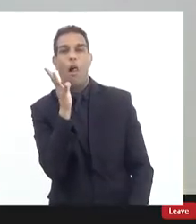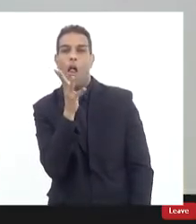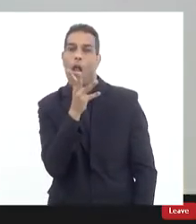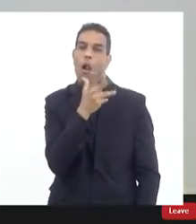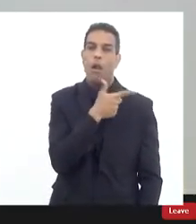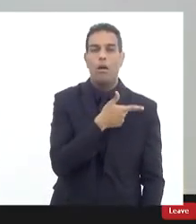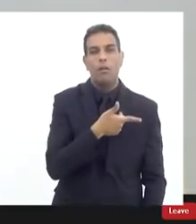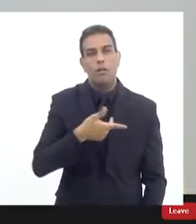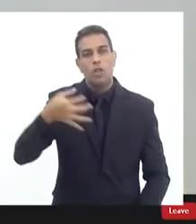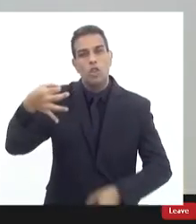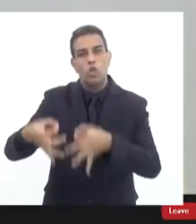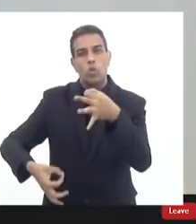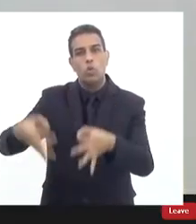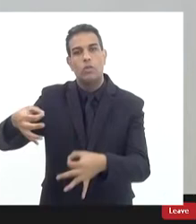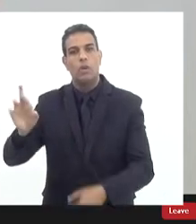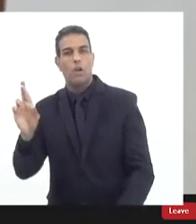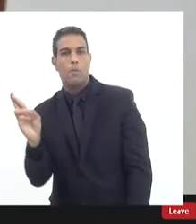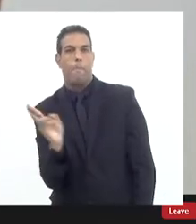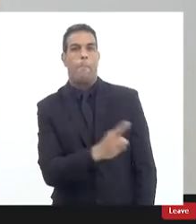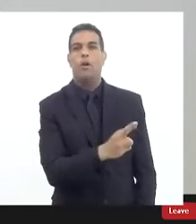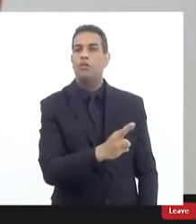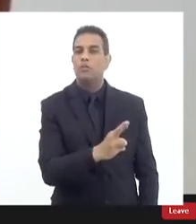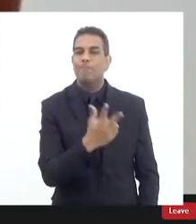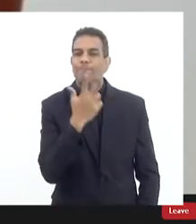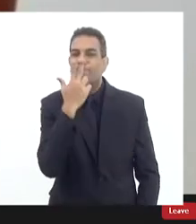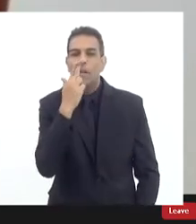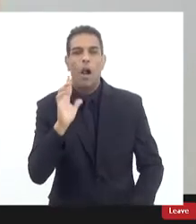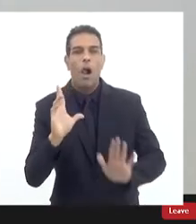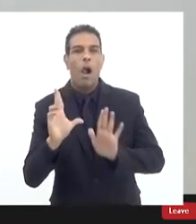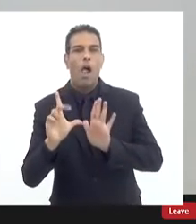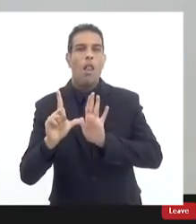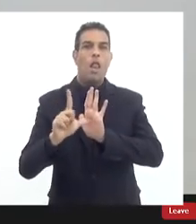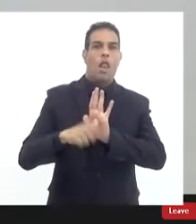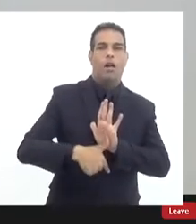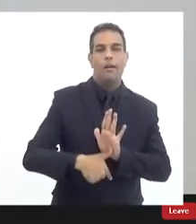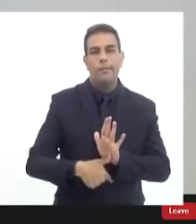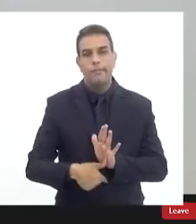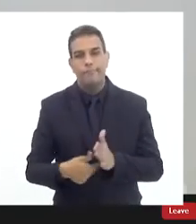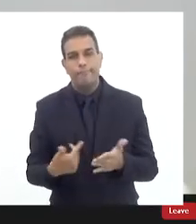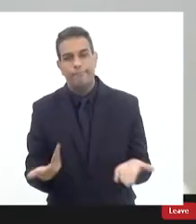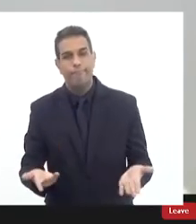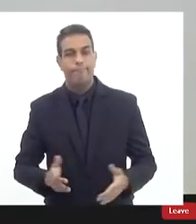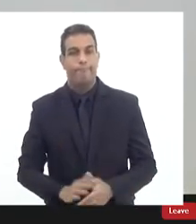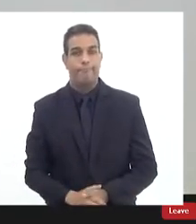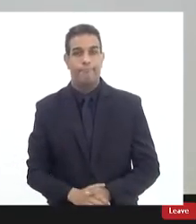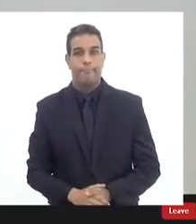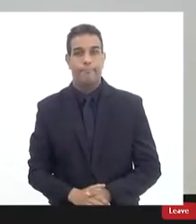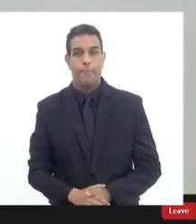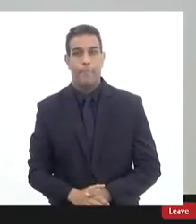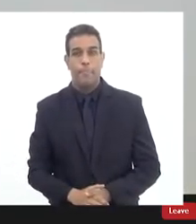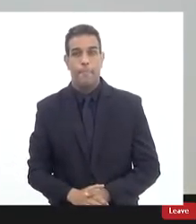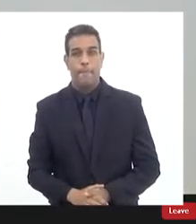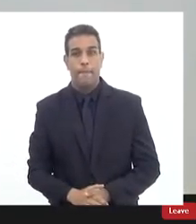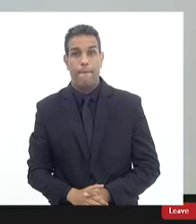a justiça tardia ela é similar à injustiça como já foi dito antes para além disso também é preciso que haja cobrança para